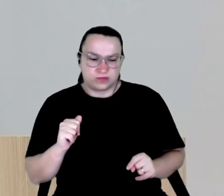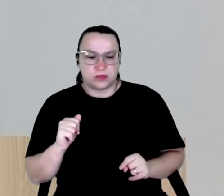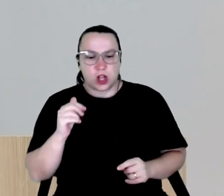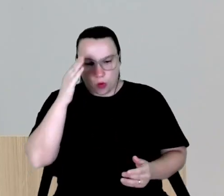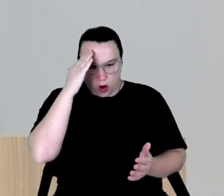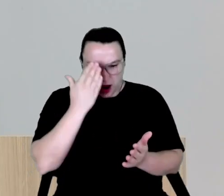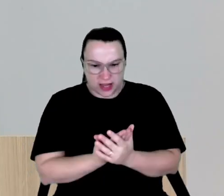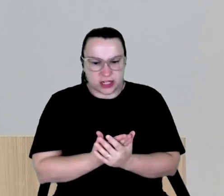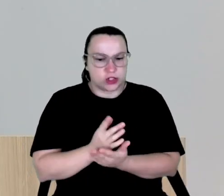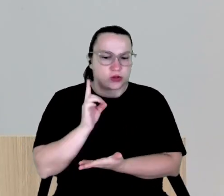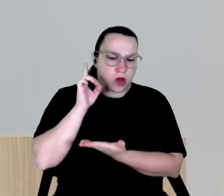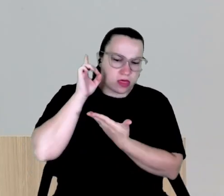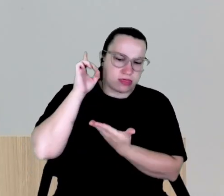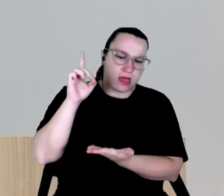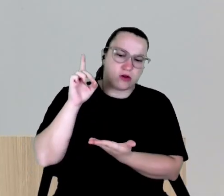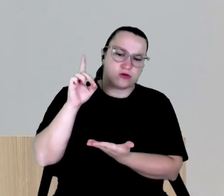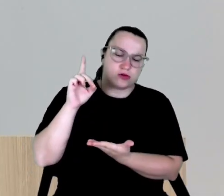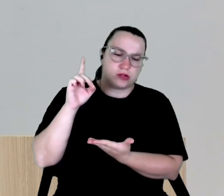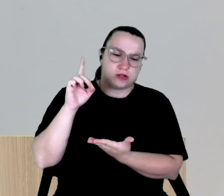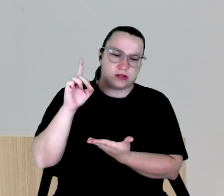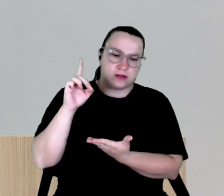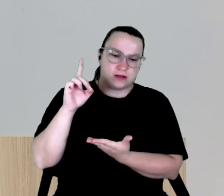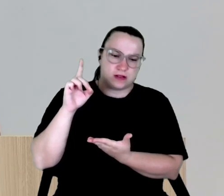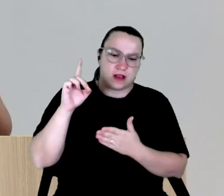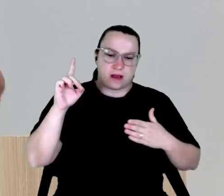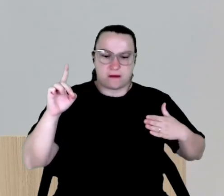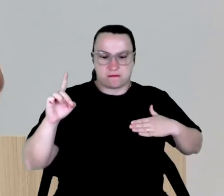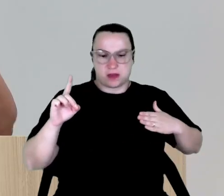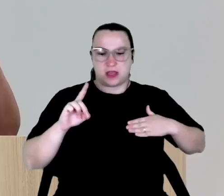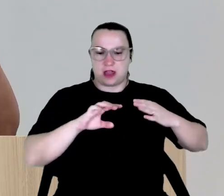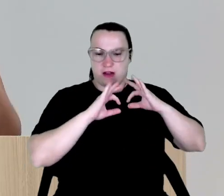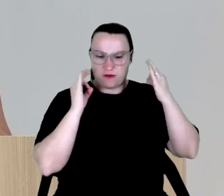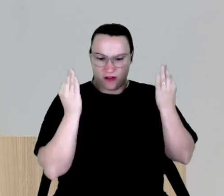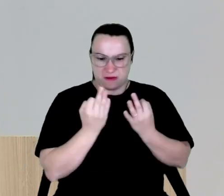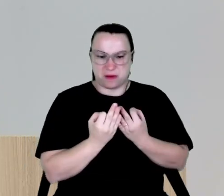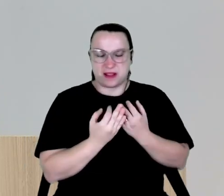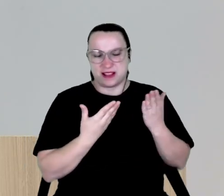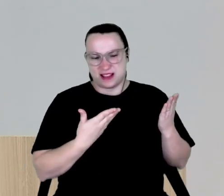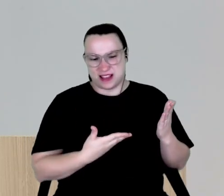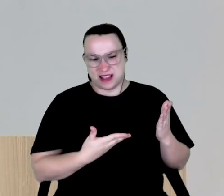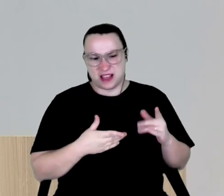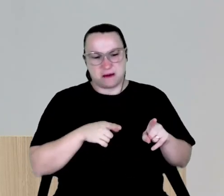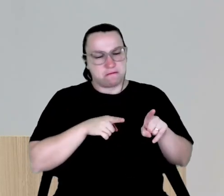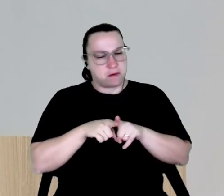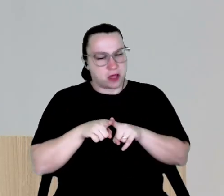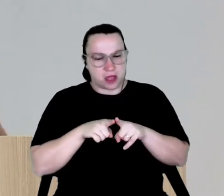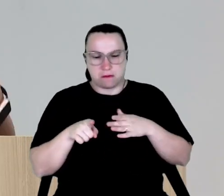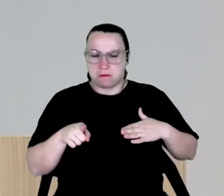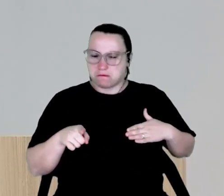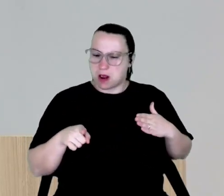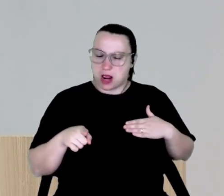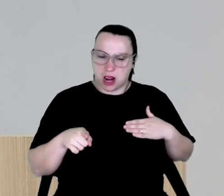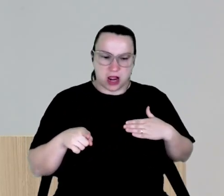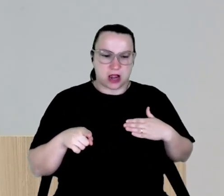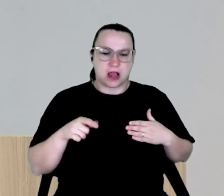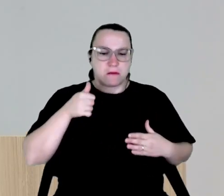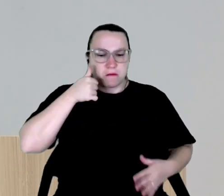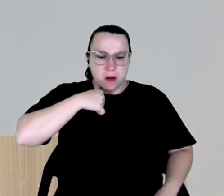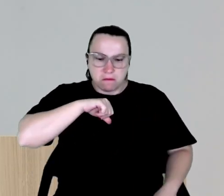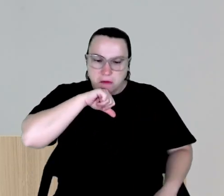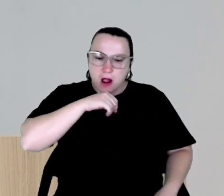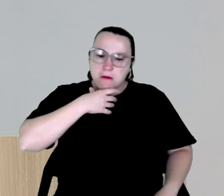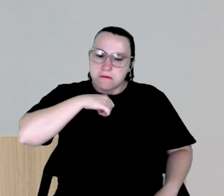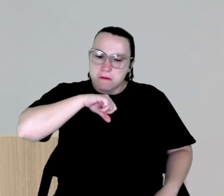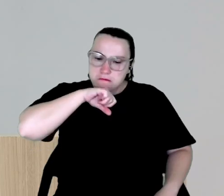Deus. O resto. E na minha família. Não poderia dizer minha irmã, minhas irmãs, minha mãe, meu pai.